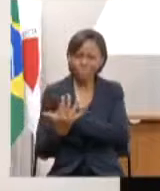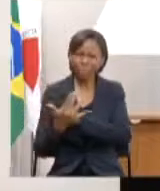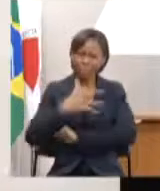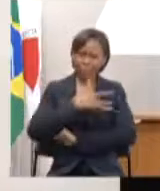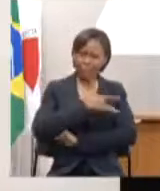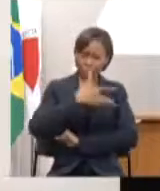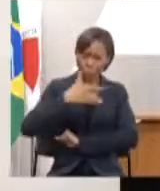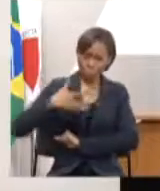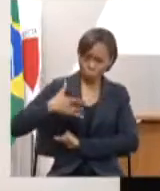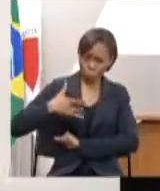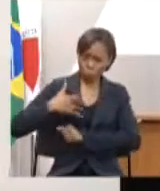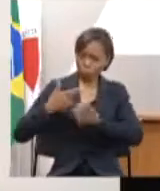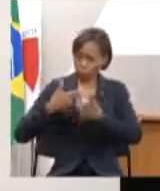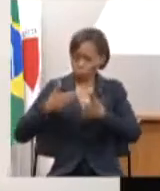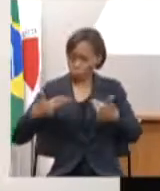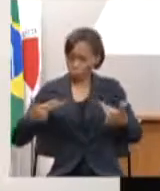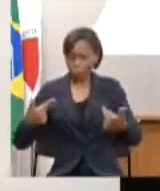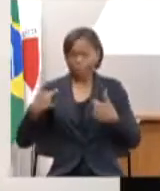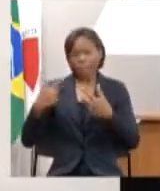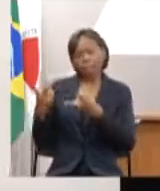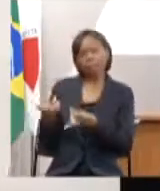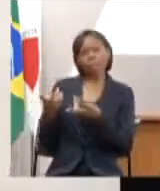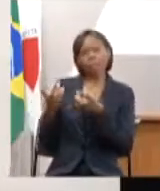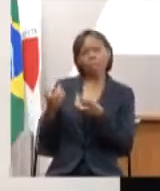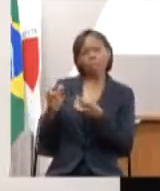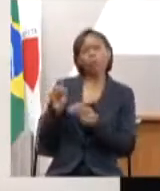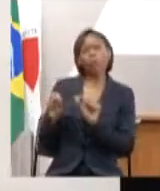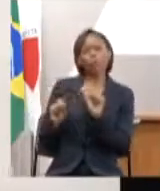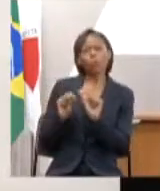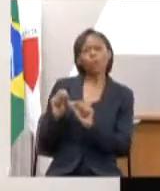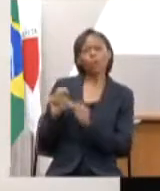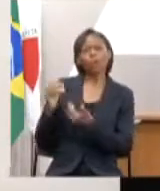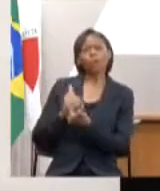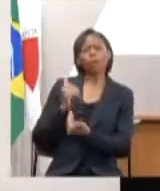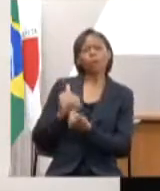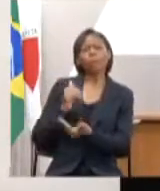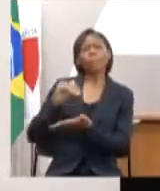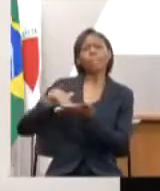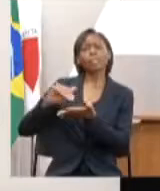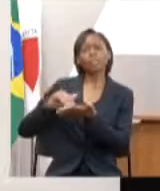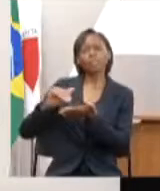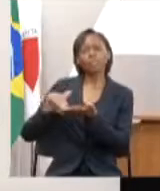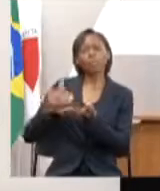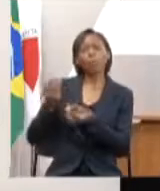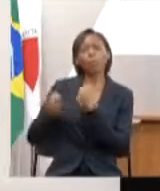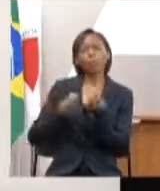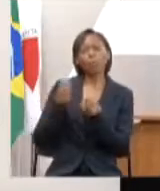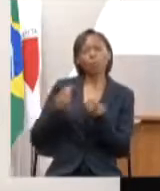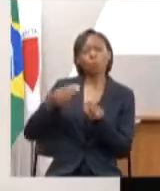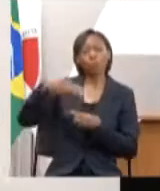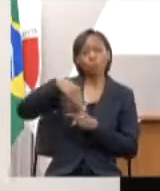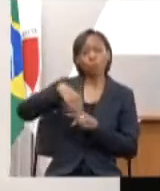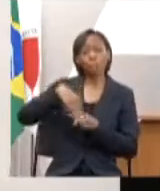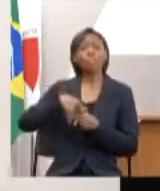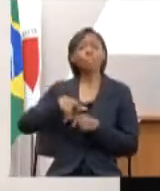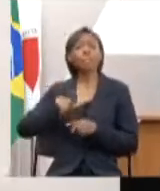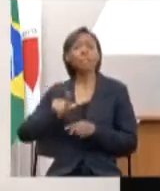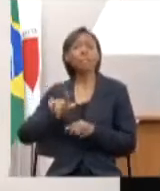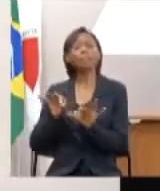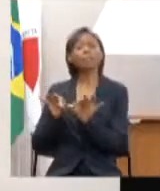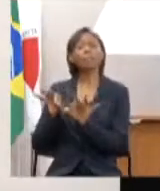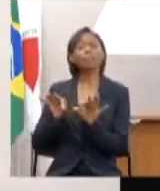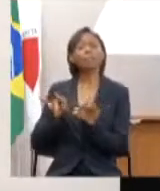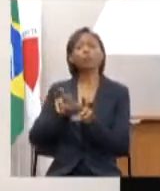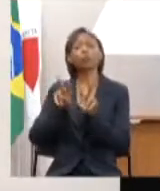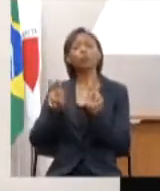secretário como está a preparação do Estado de Minas Gerais para a questão da vacina,